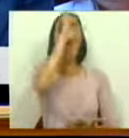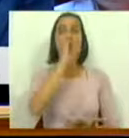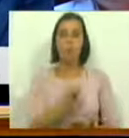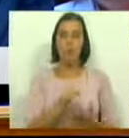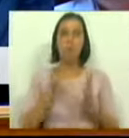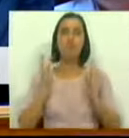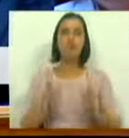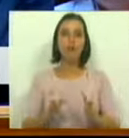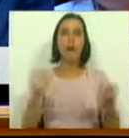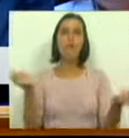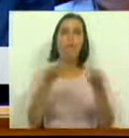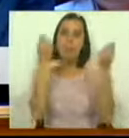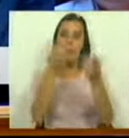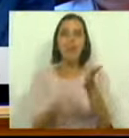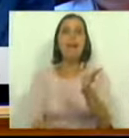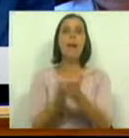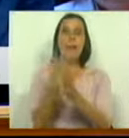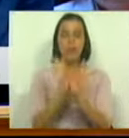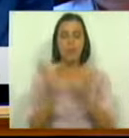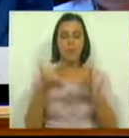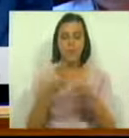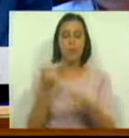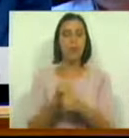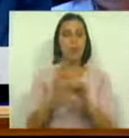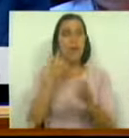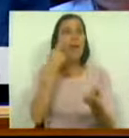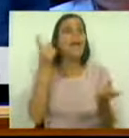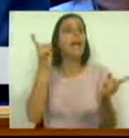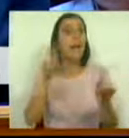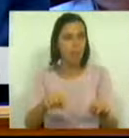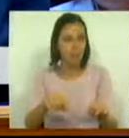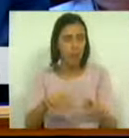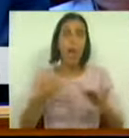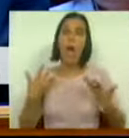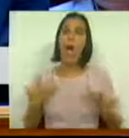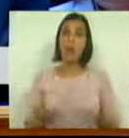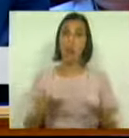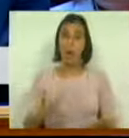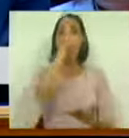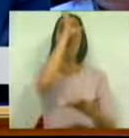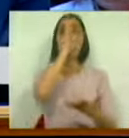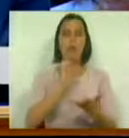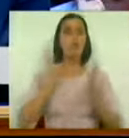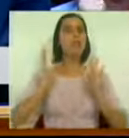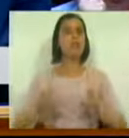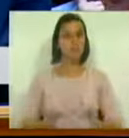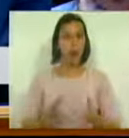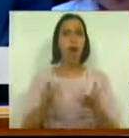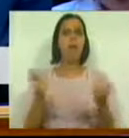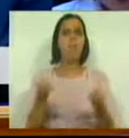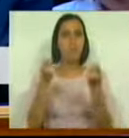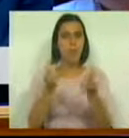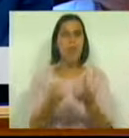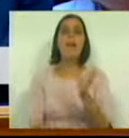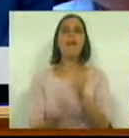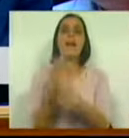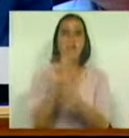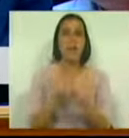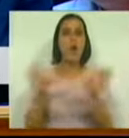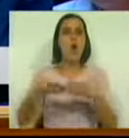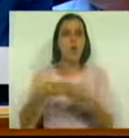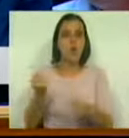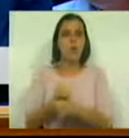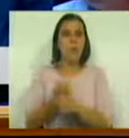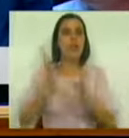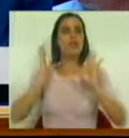já promoveu a criação de um grupo de trabalho. Repito, o atual Governo já promoveu a criação de um grupo